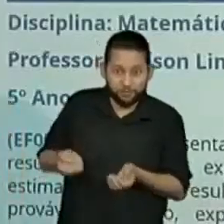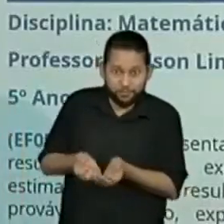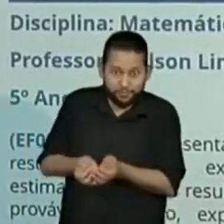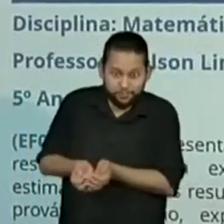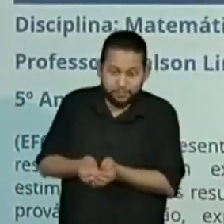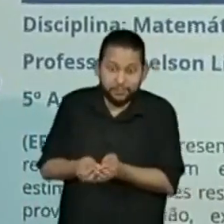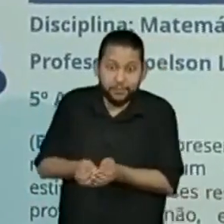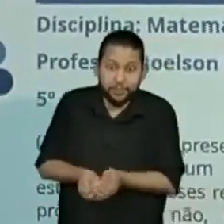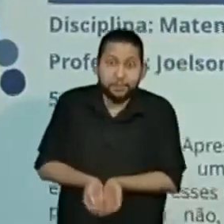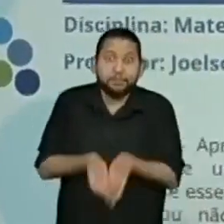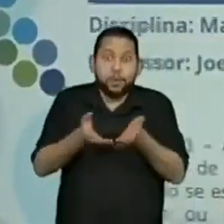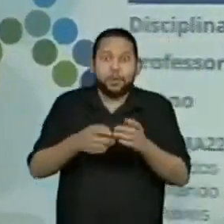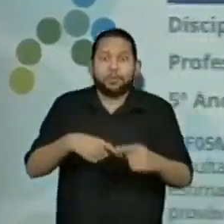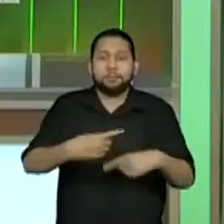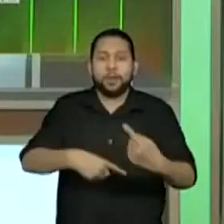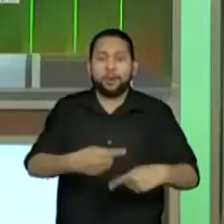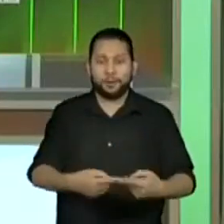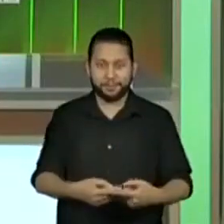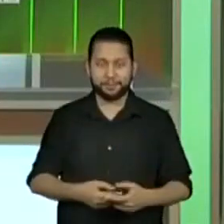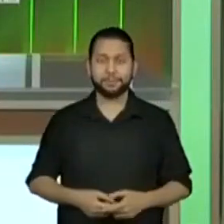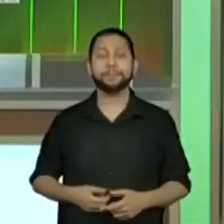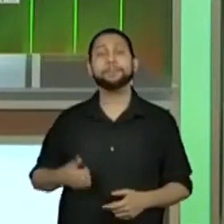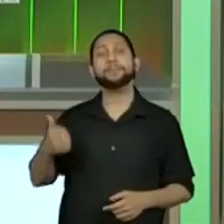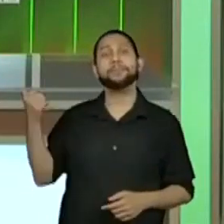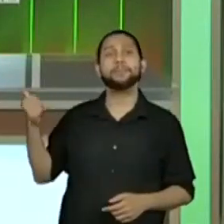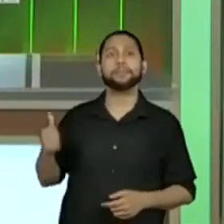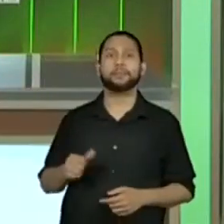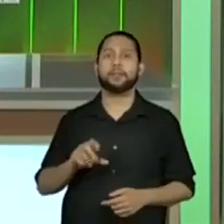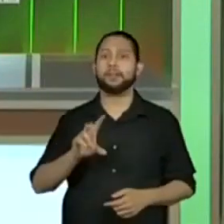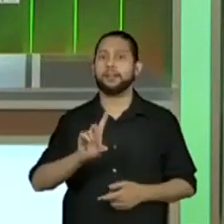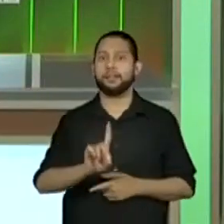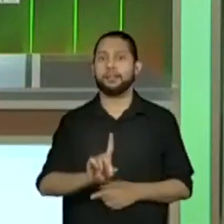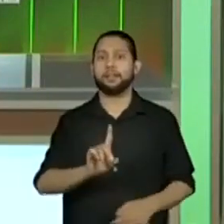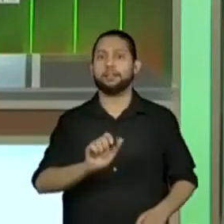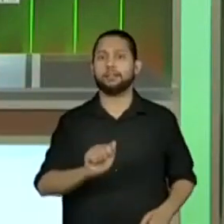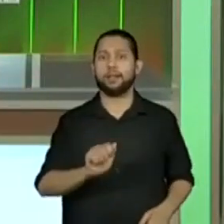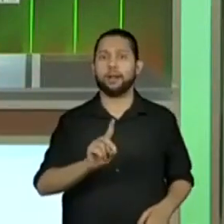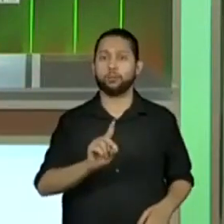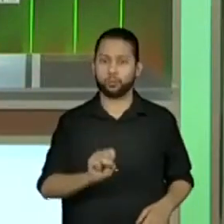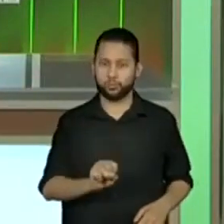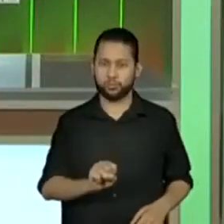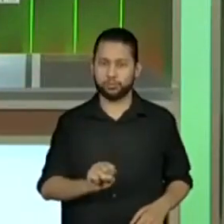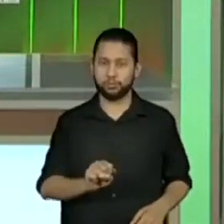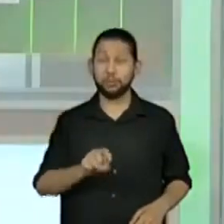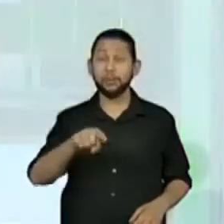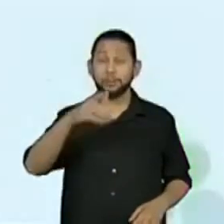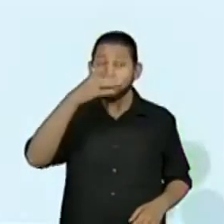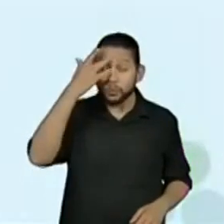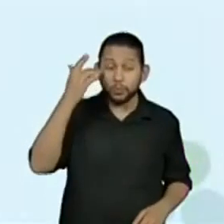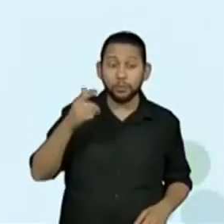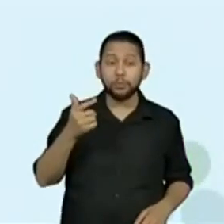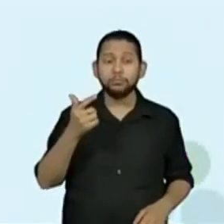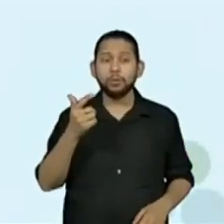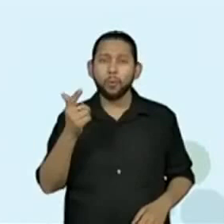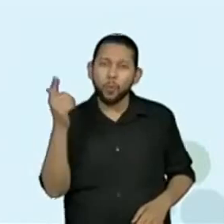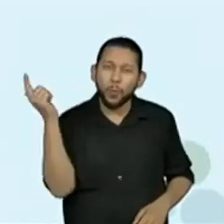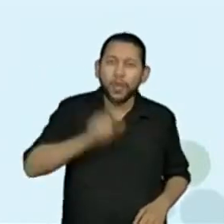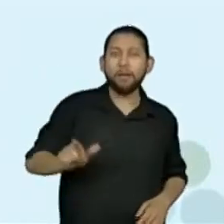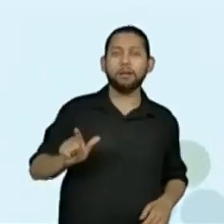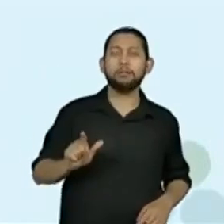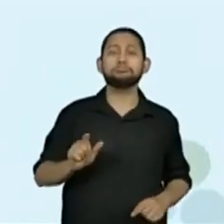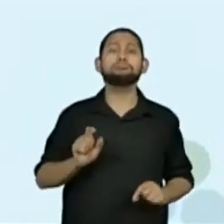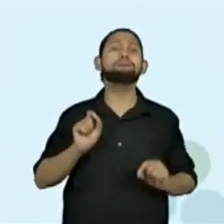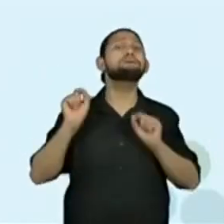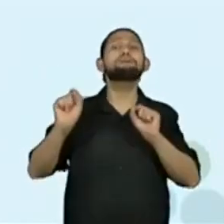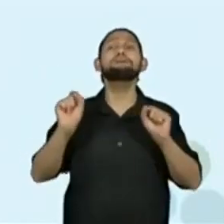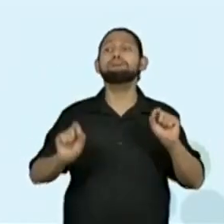observar no título da aula, os dados, quem ganha o jogo. Vamos então para a nossa